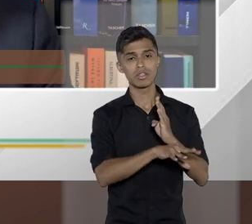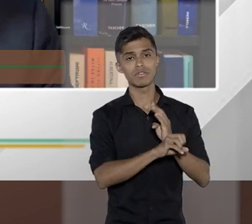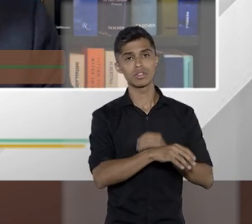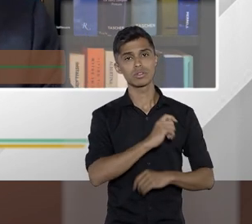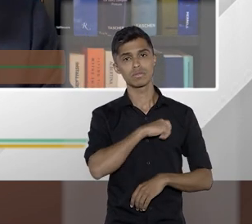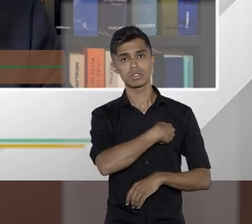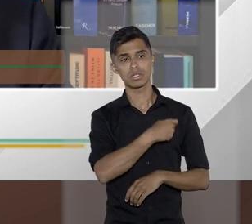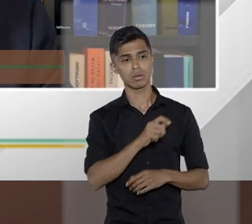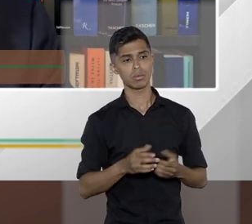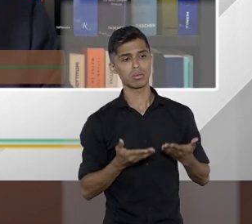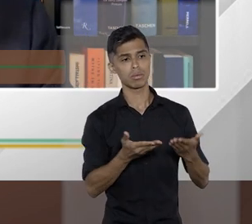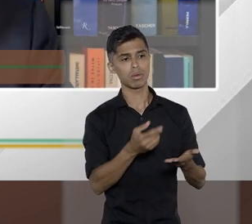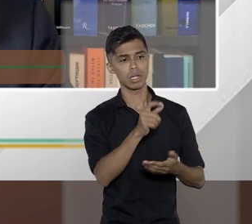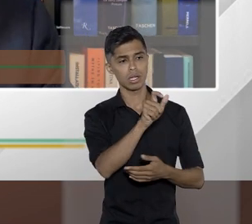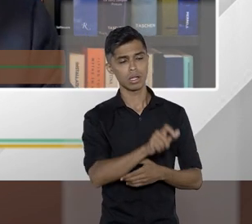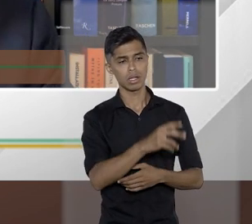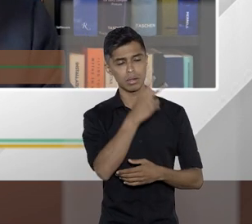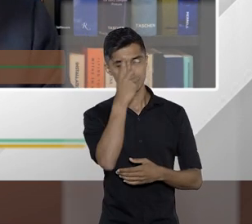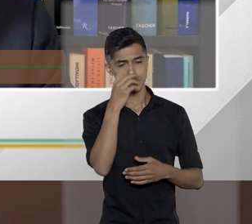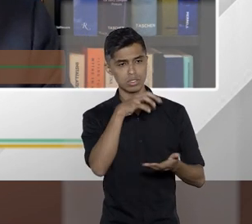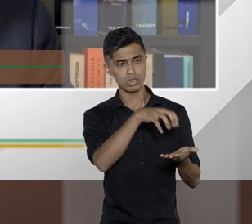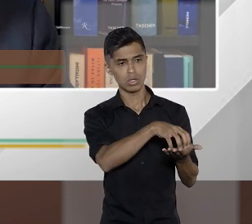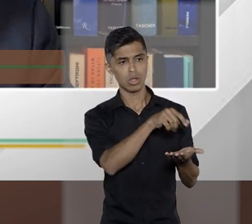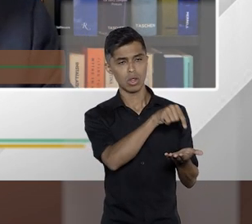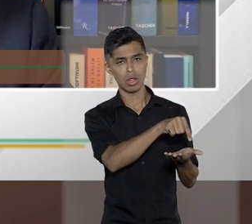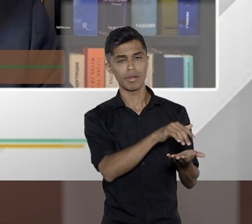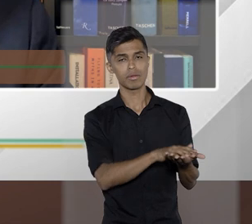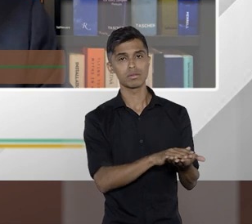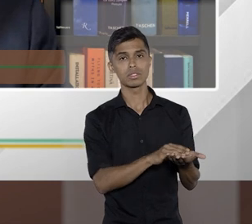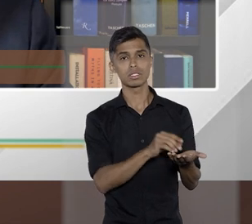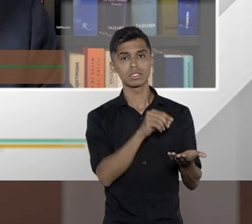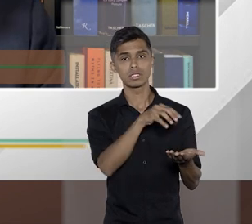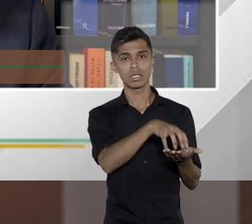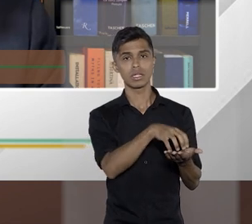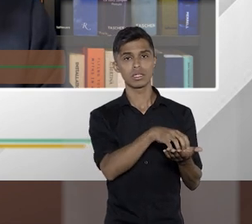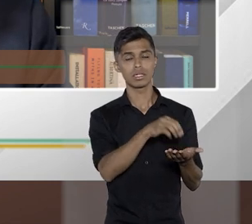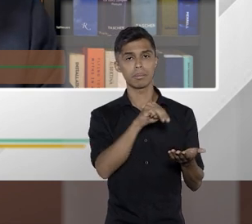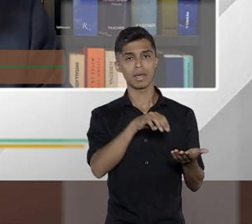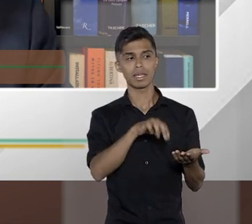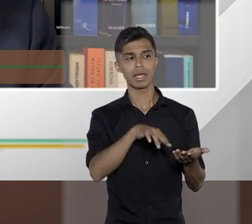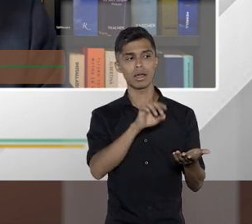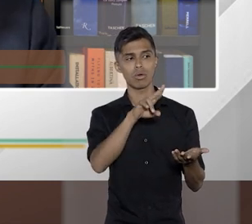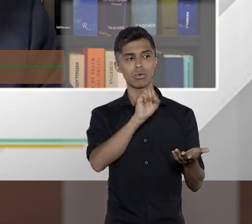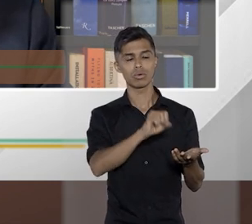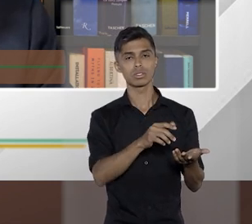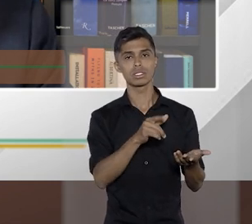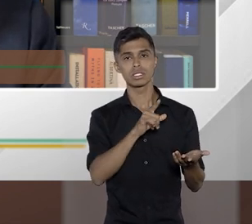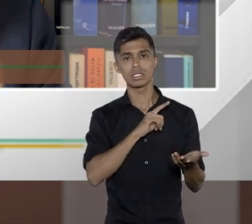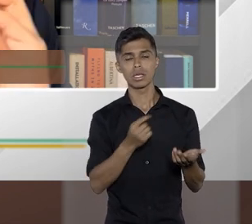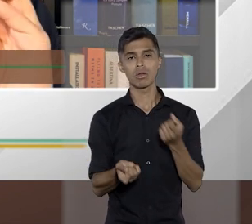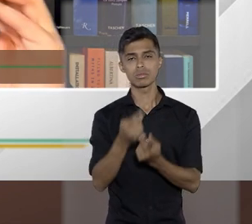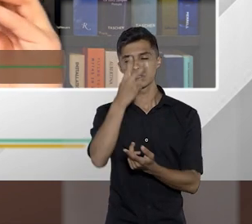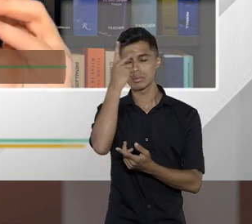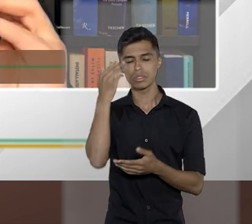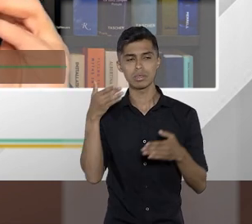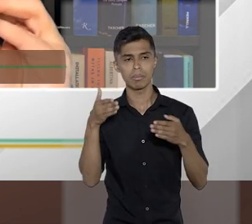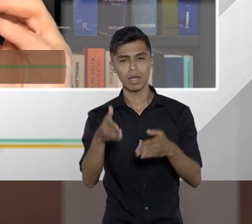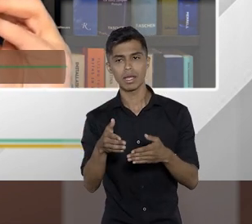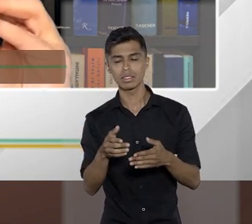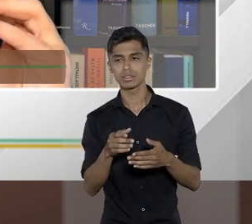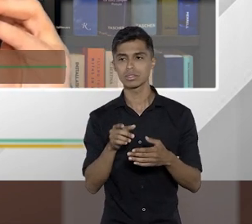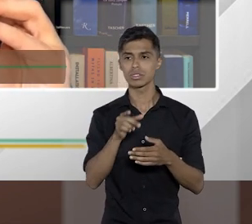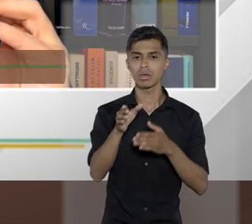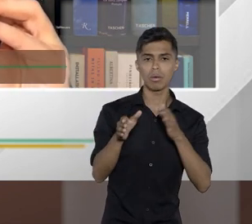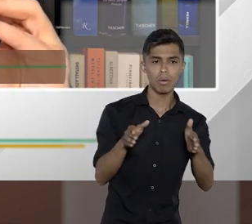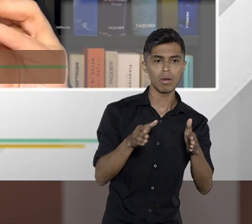na Zona Franca de Manaus, em que tinha alguns participantes de um setor que tinha um incentivo, outros